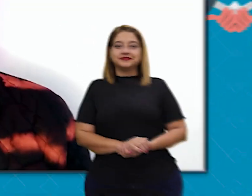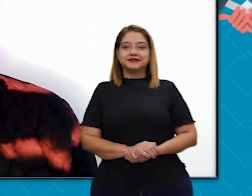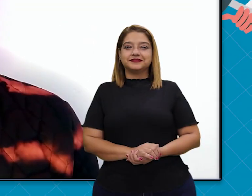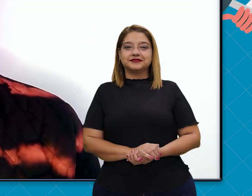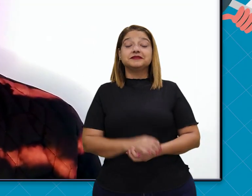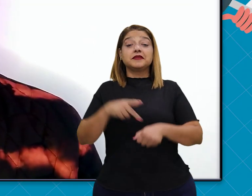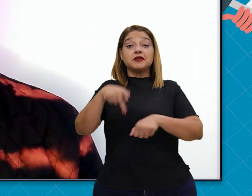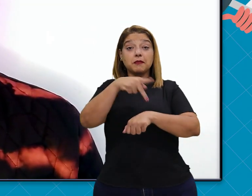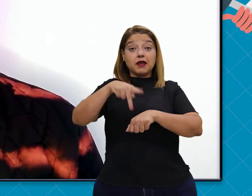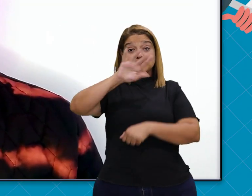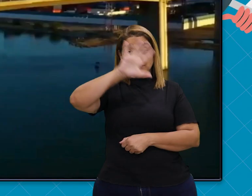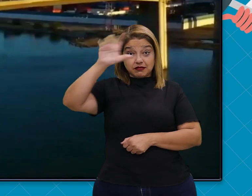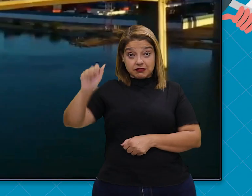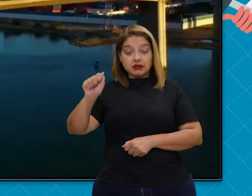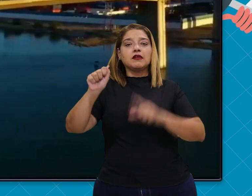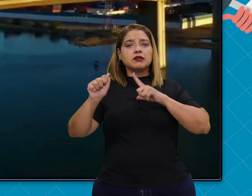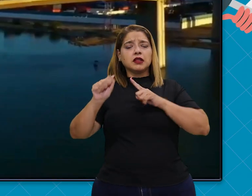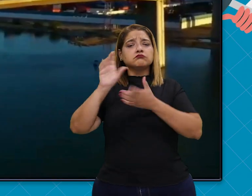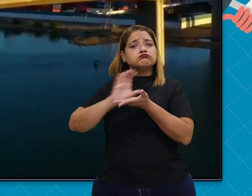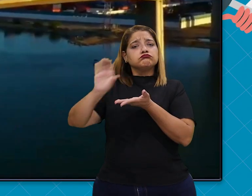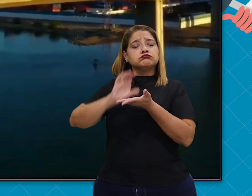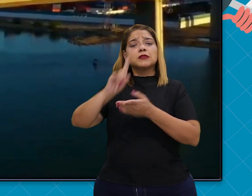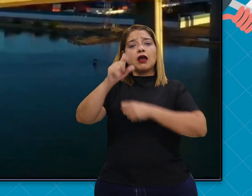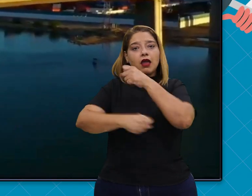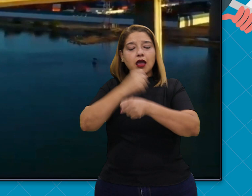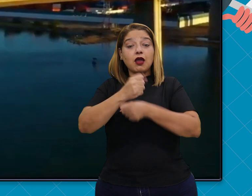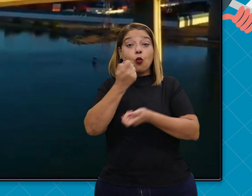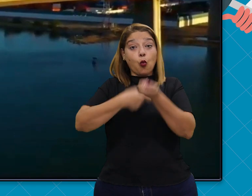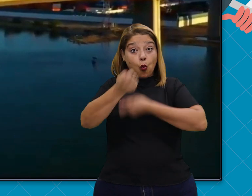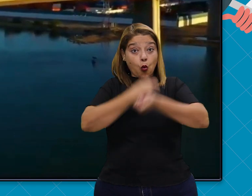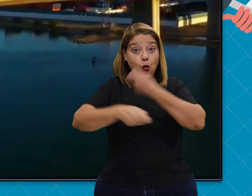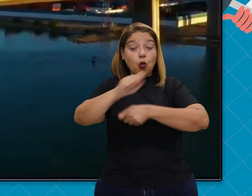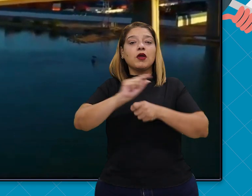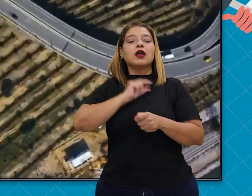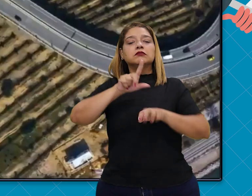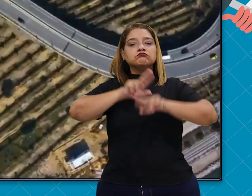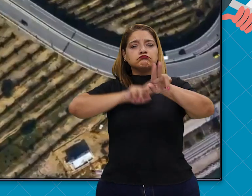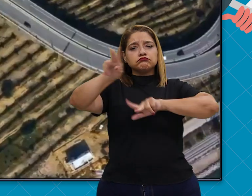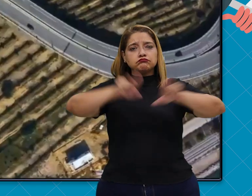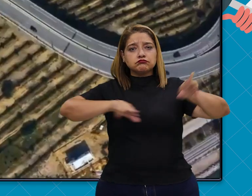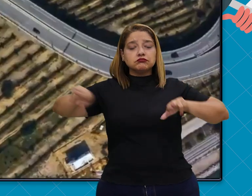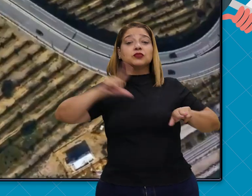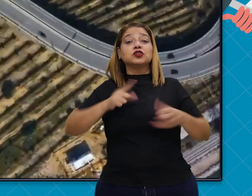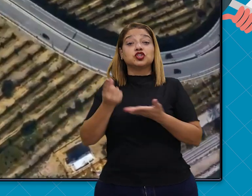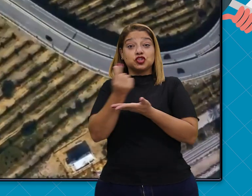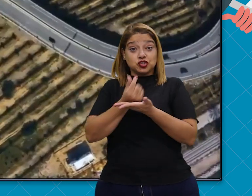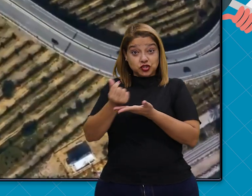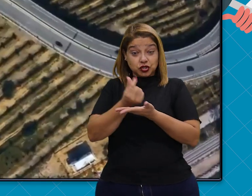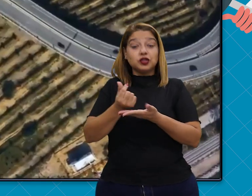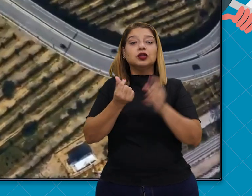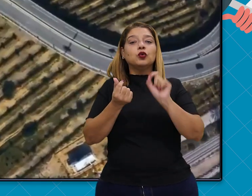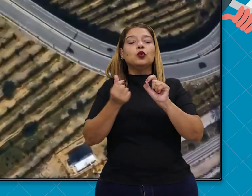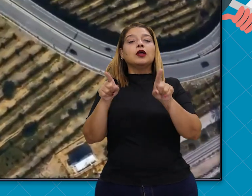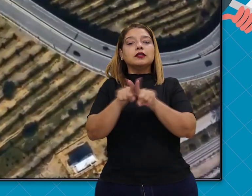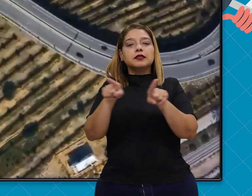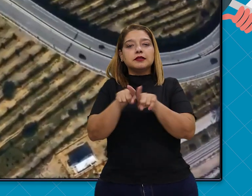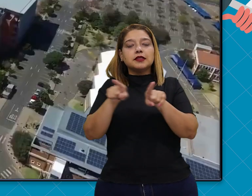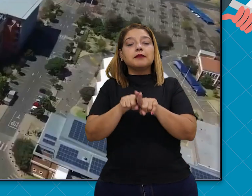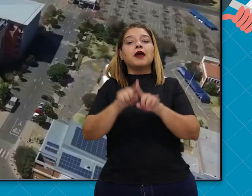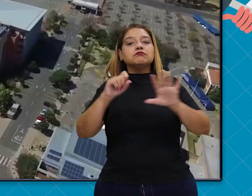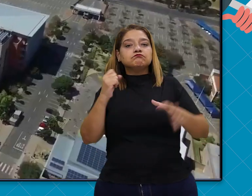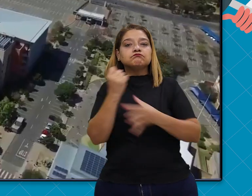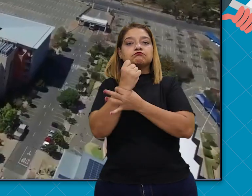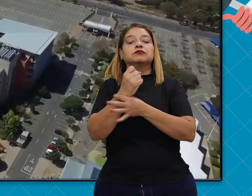Os países africanos vêm investindo a cada ano na sua economia, diversificando a sua receita e também